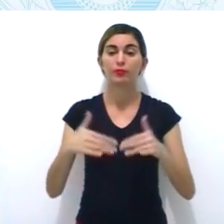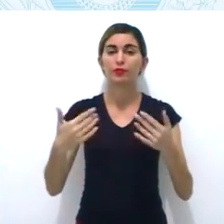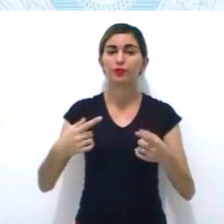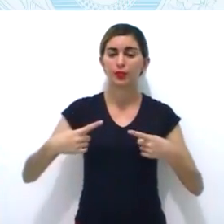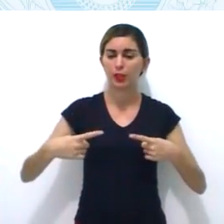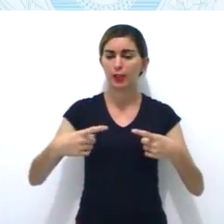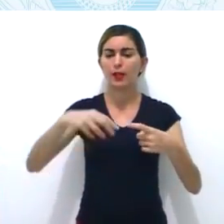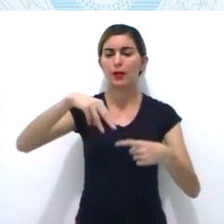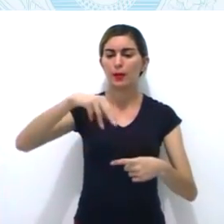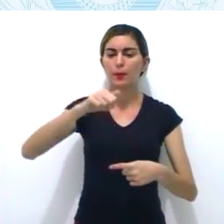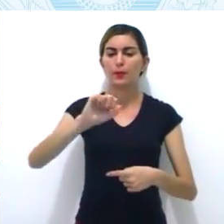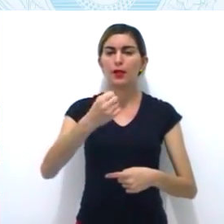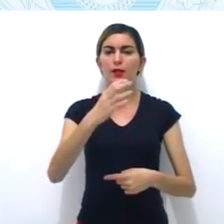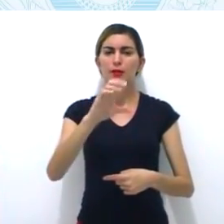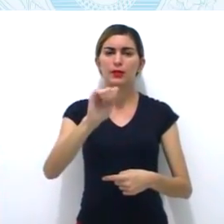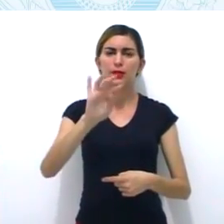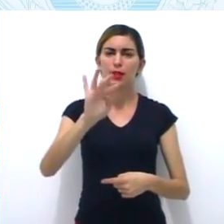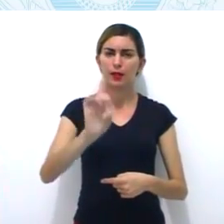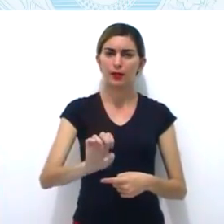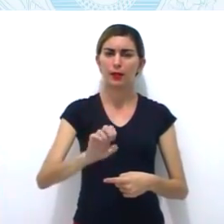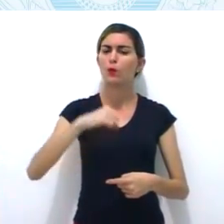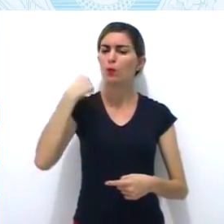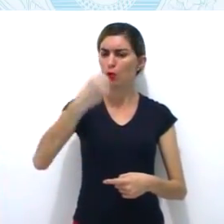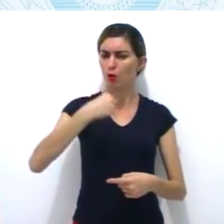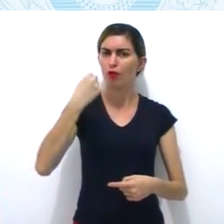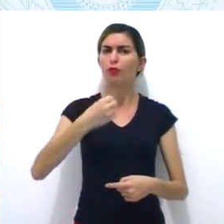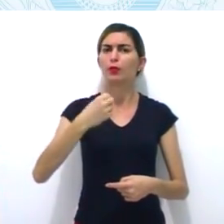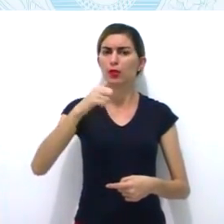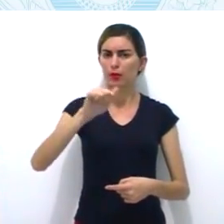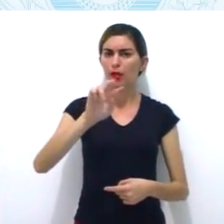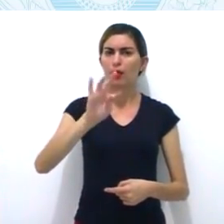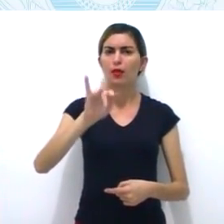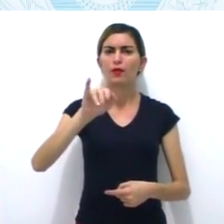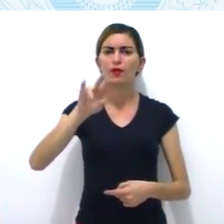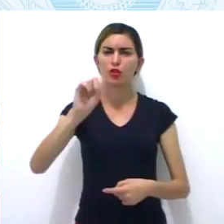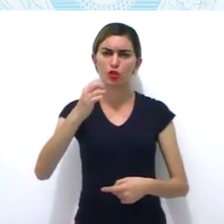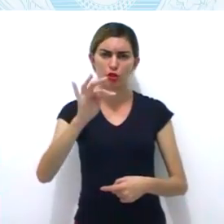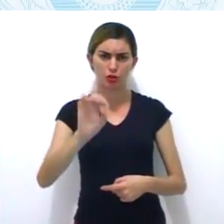período colonial, qual o movimento, pessoal, aconteceu